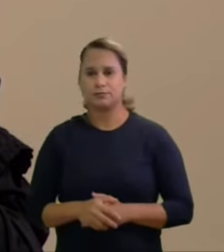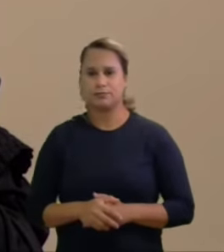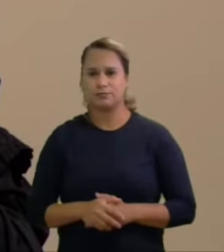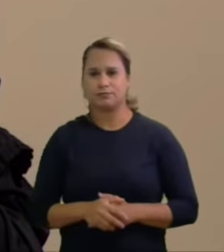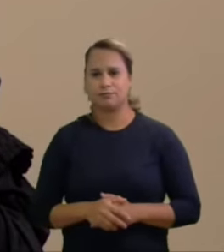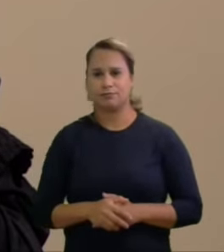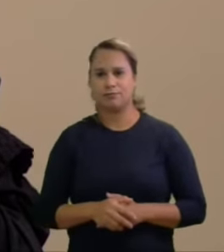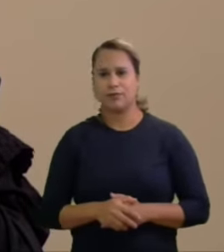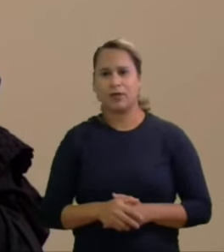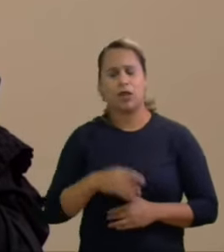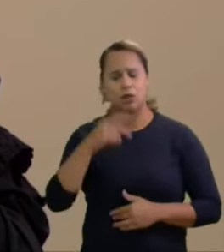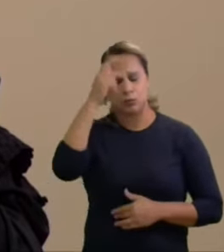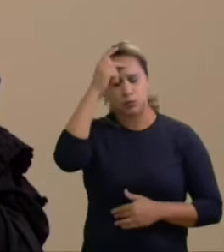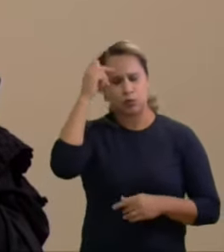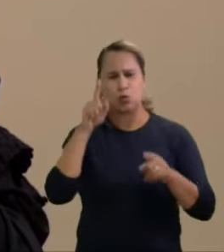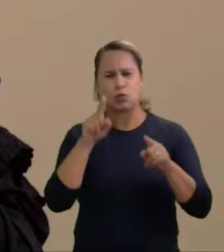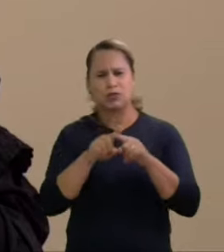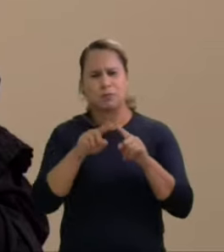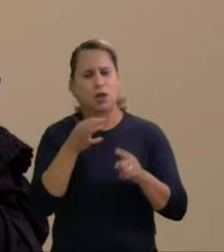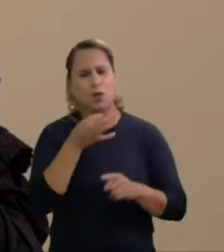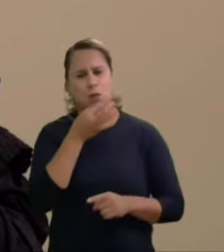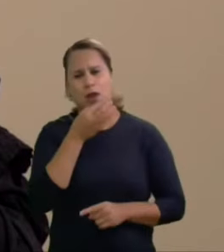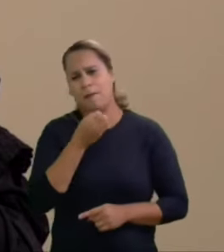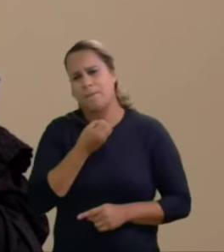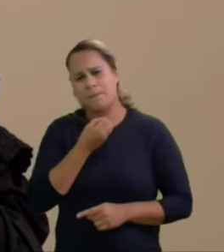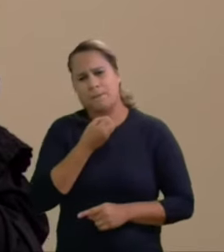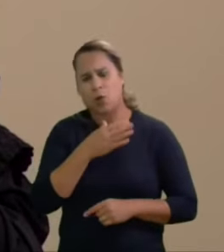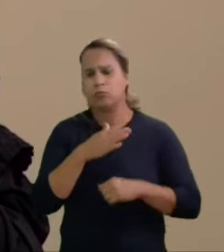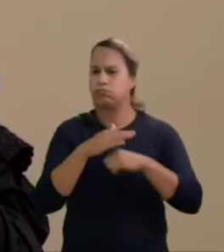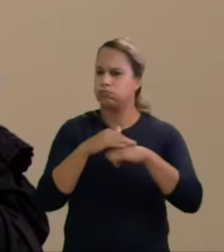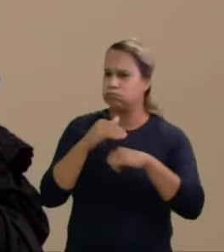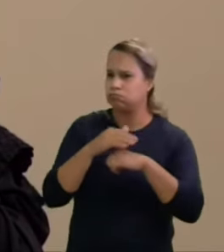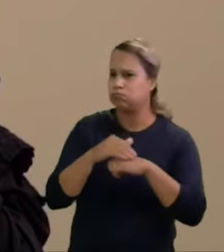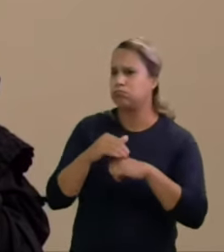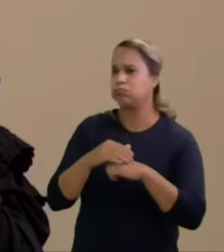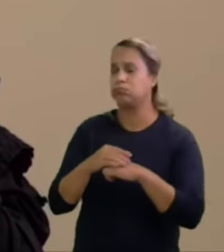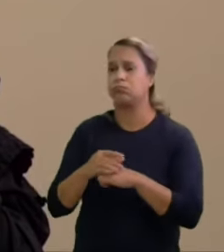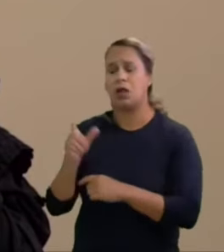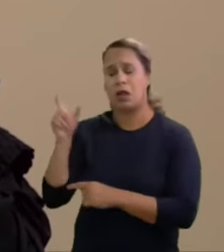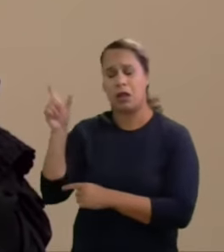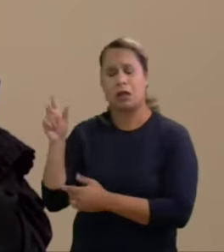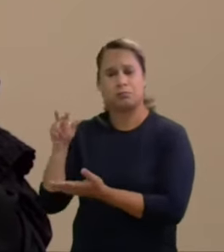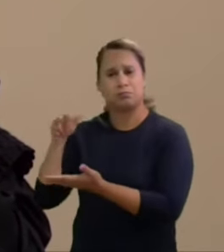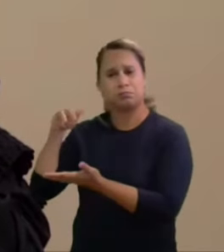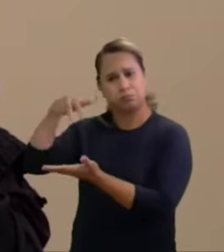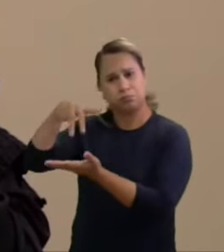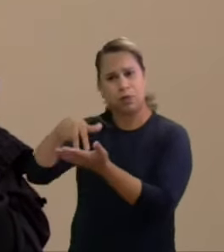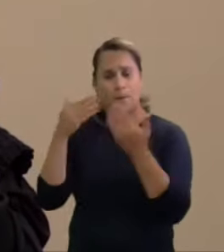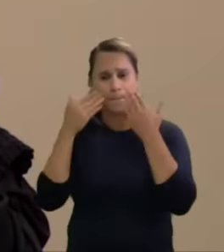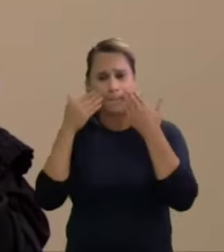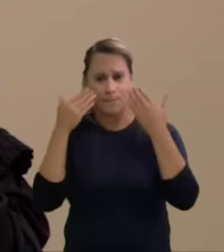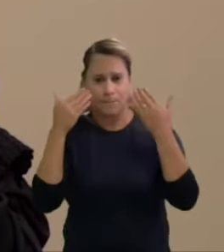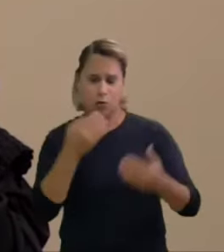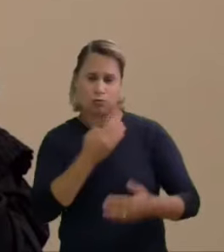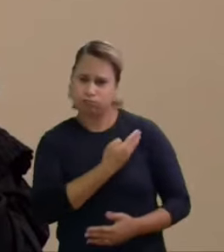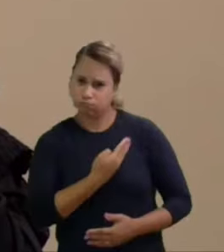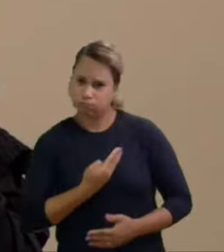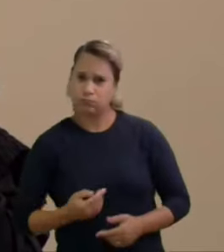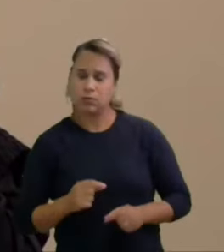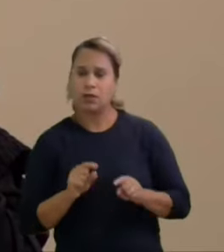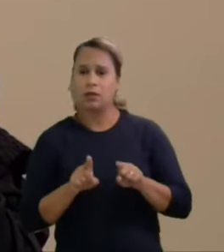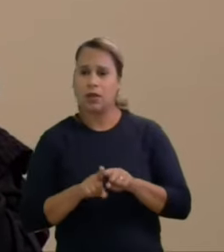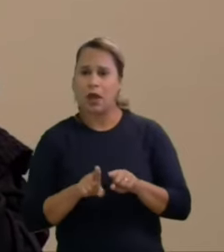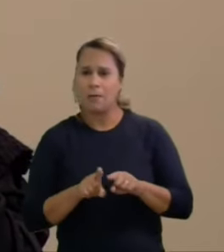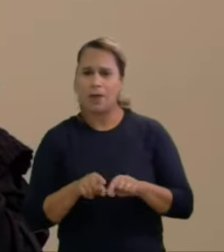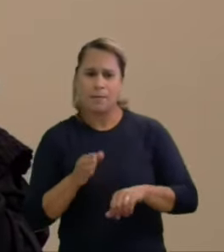amor e de repúdio ao parlamentar é indicação de seu grande protagonismo público alguém poderia dizer em sã consciência que foram os poucos meses de pré-campanha